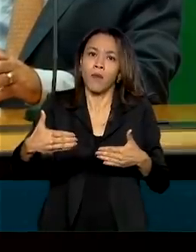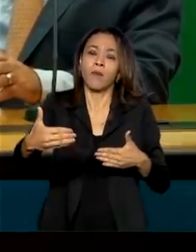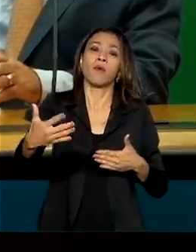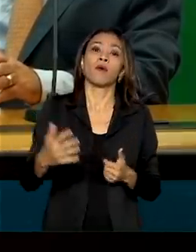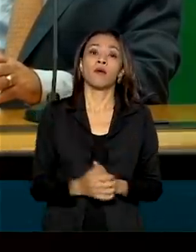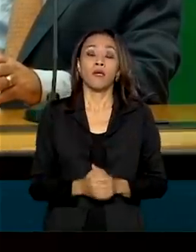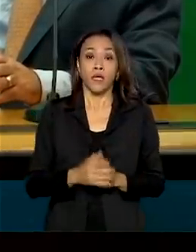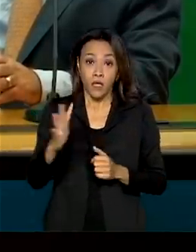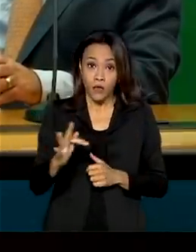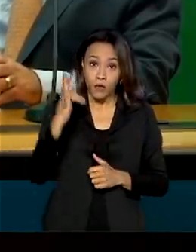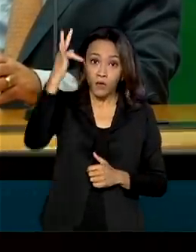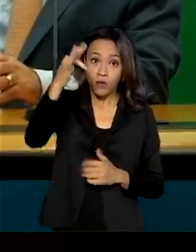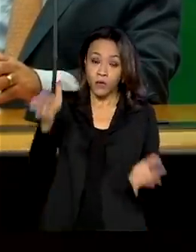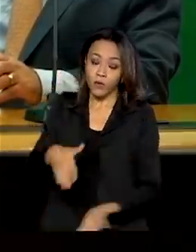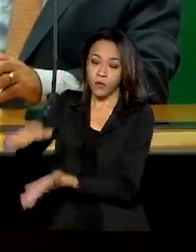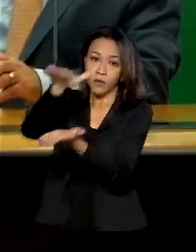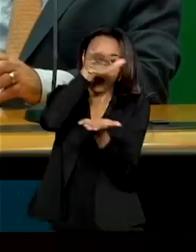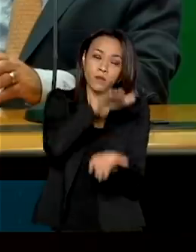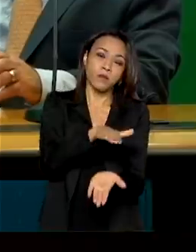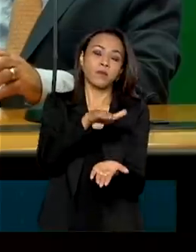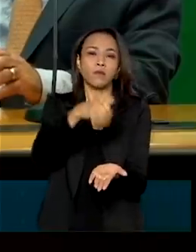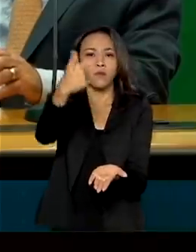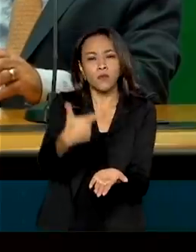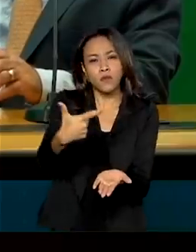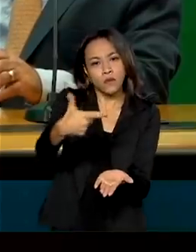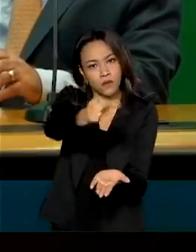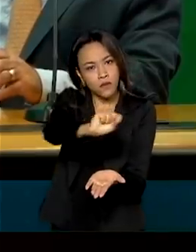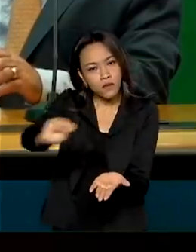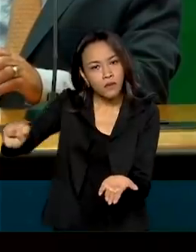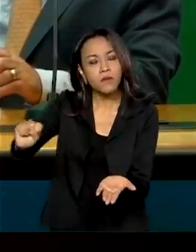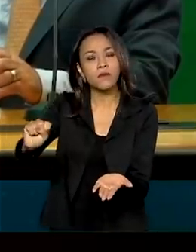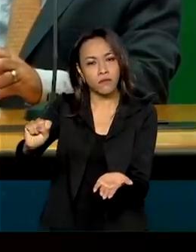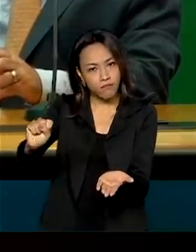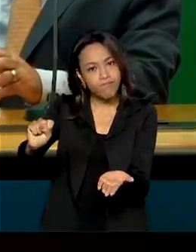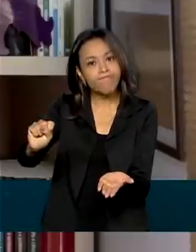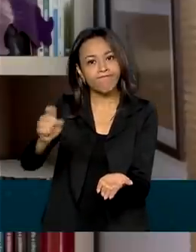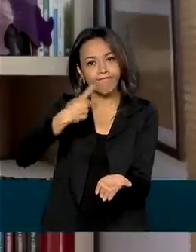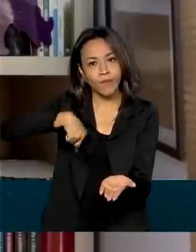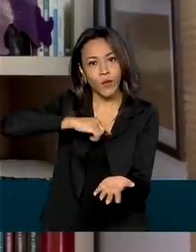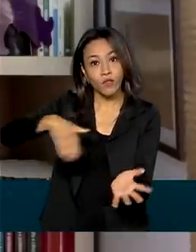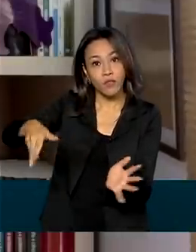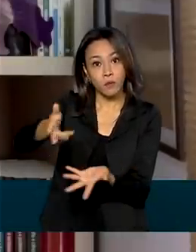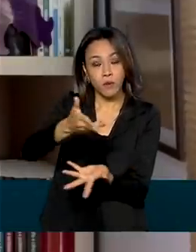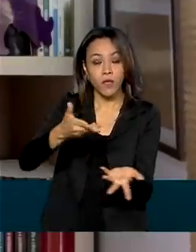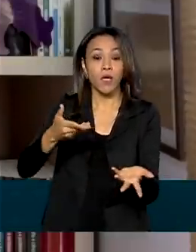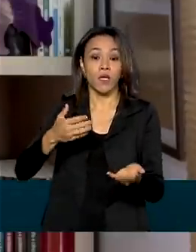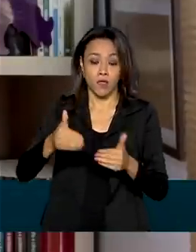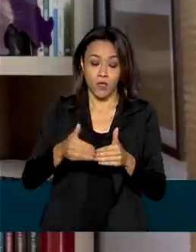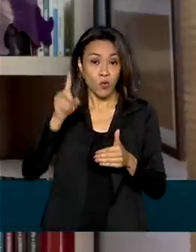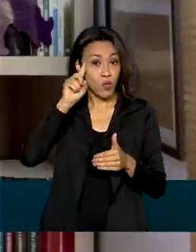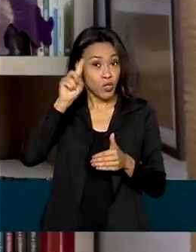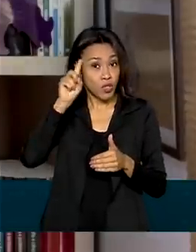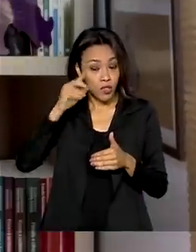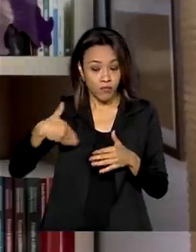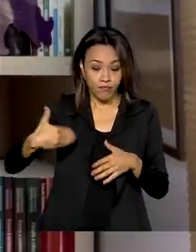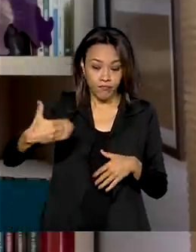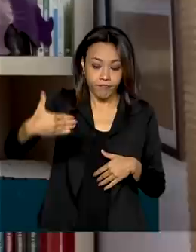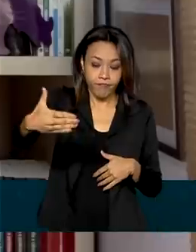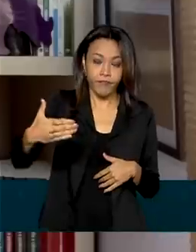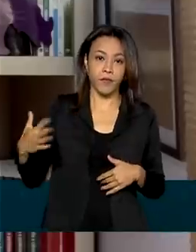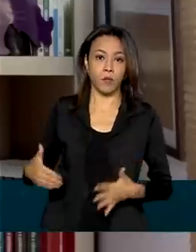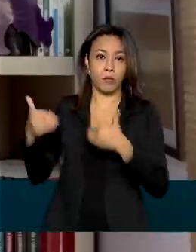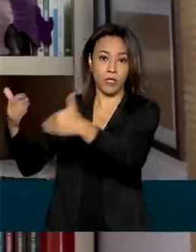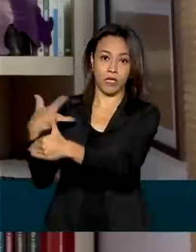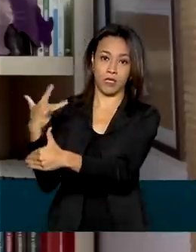futura estaria ali para o começo do segundo semestre e a gente poderia fazer uma troca. Nos próximos dias, o Ministério da Saúde